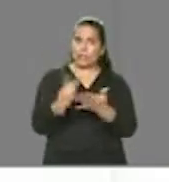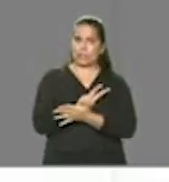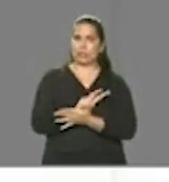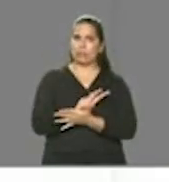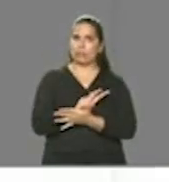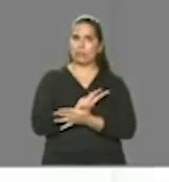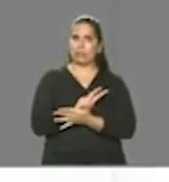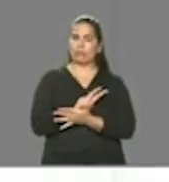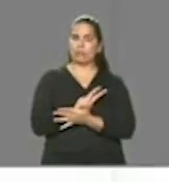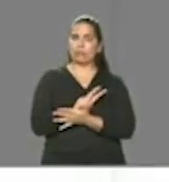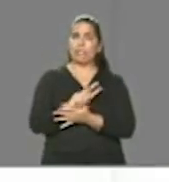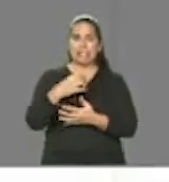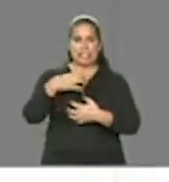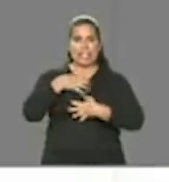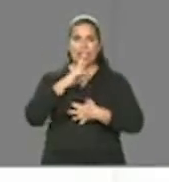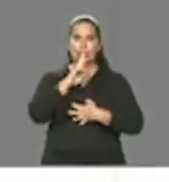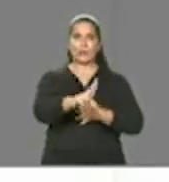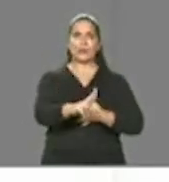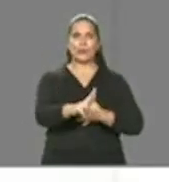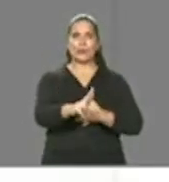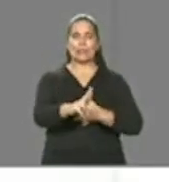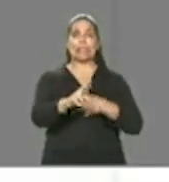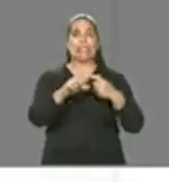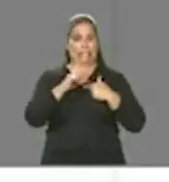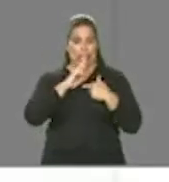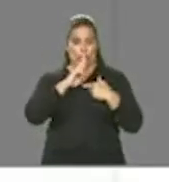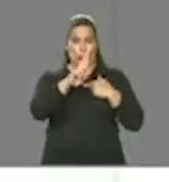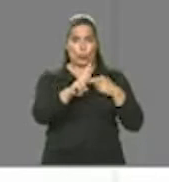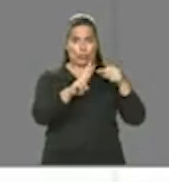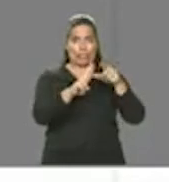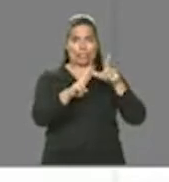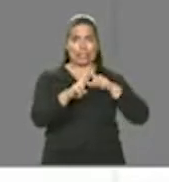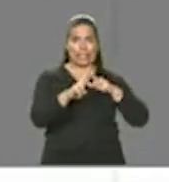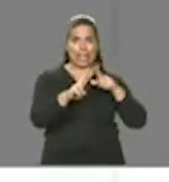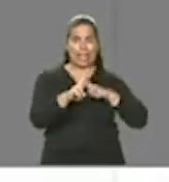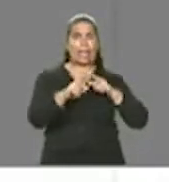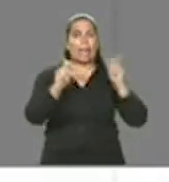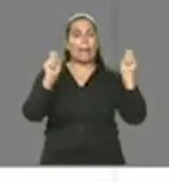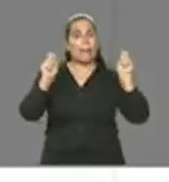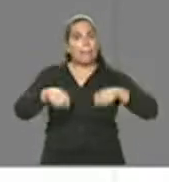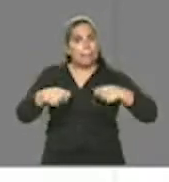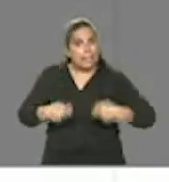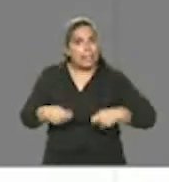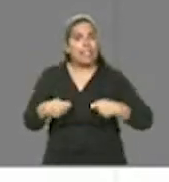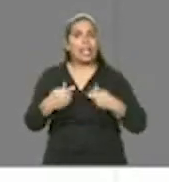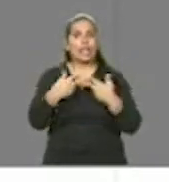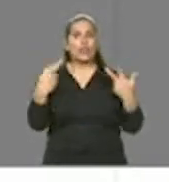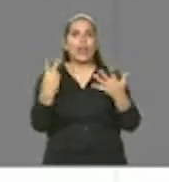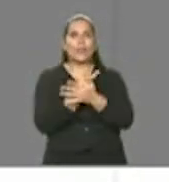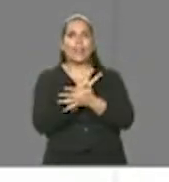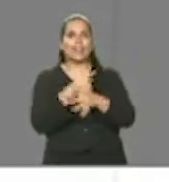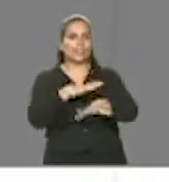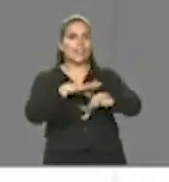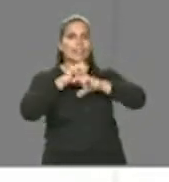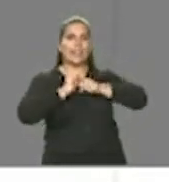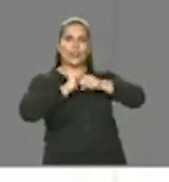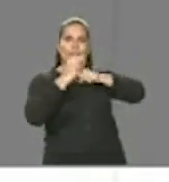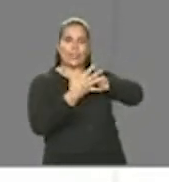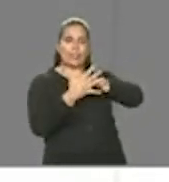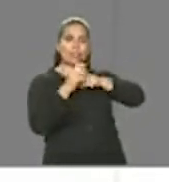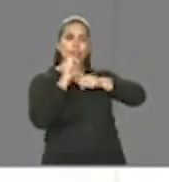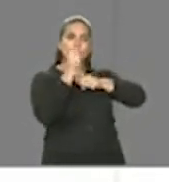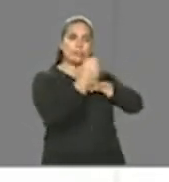Bom, se elas têm efeito e a gente precisa que os casos venham devagar para conseguir atender melhor